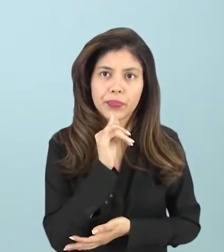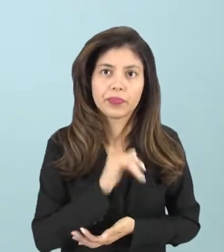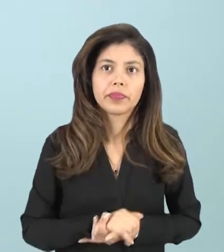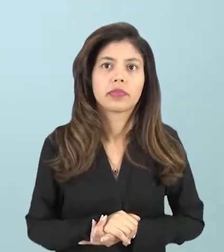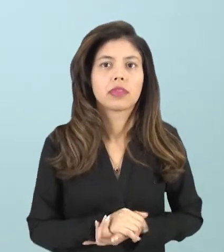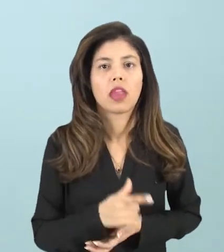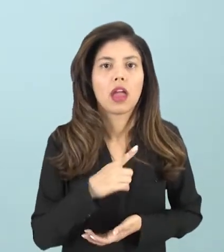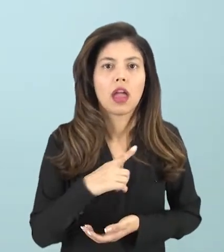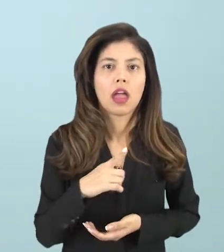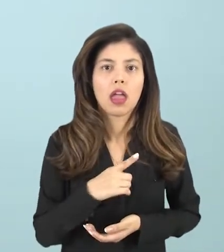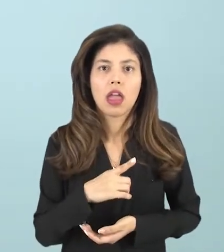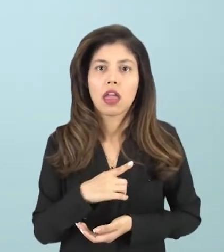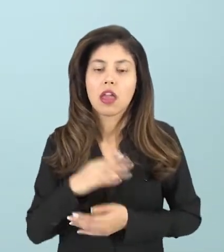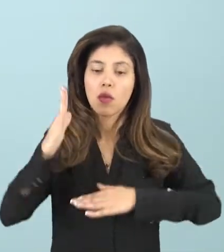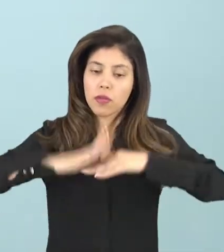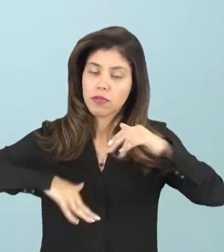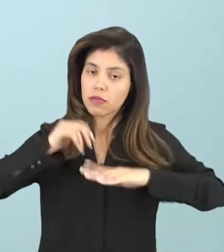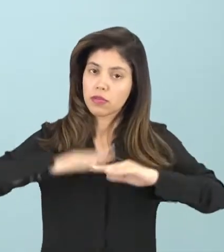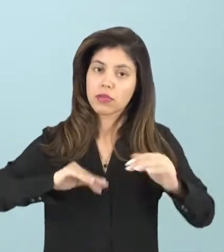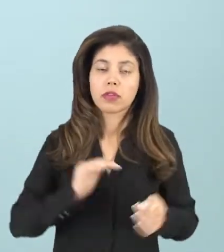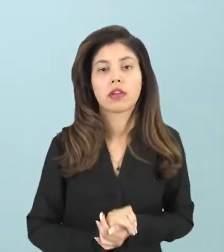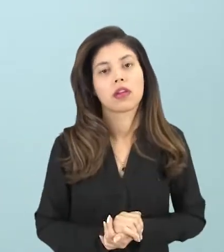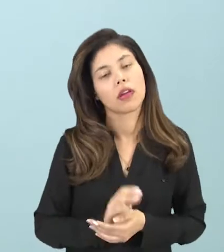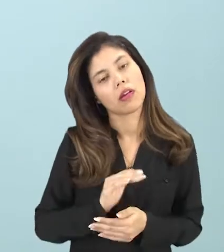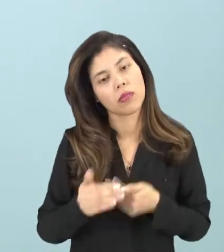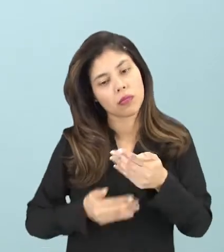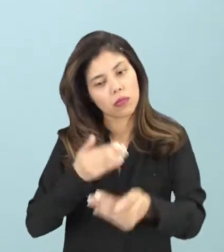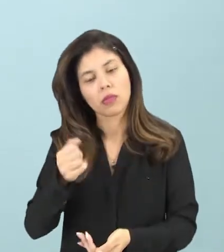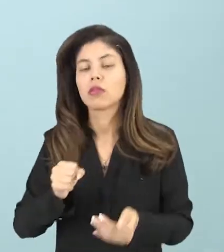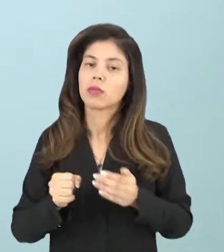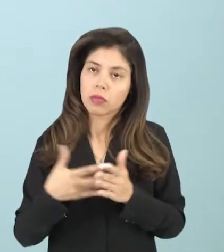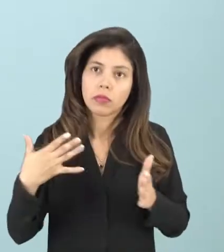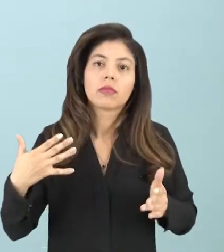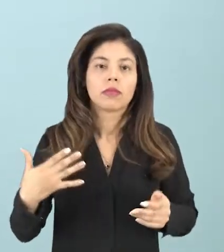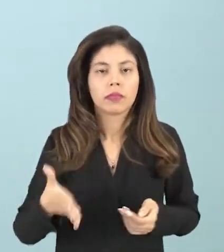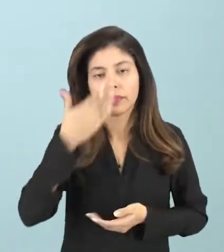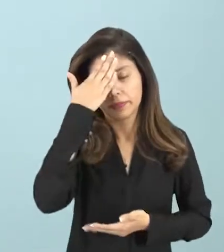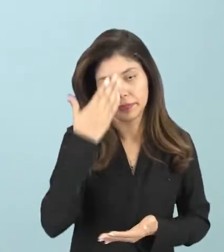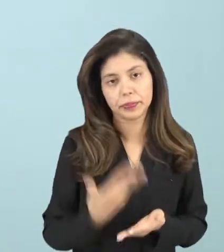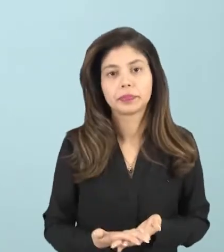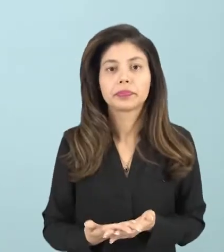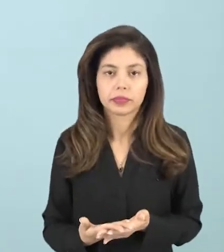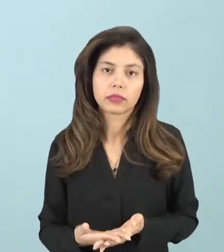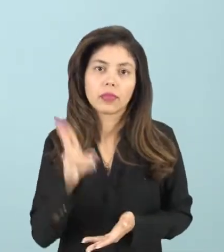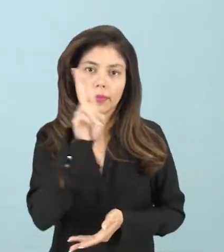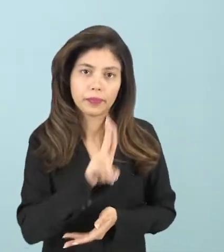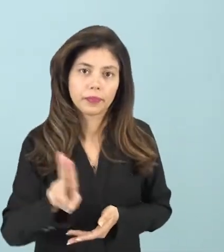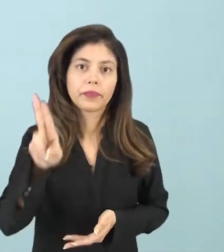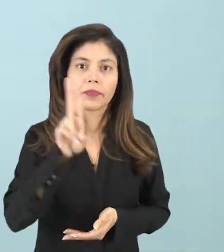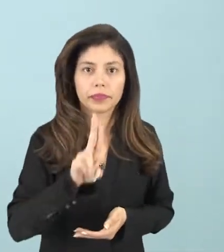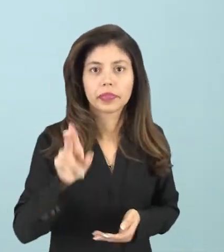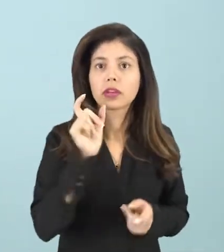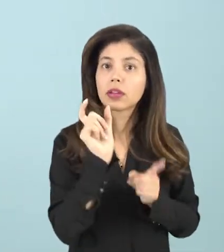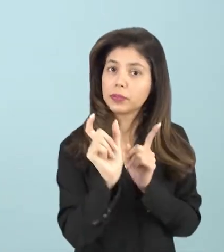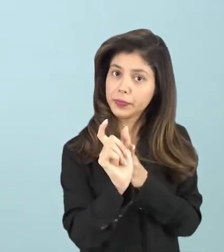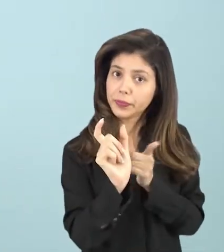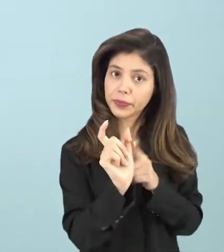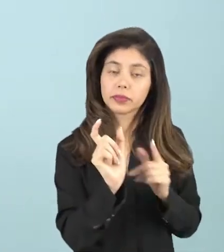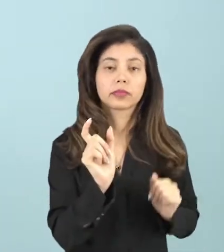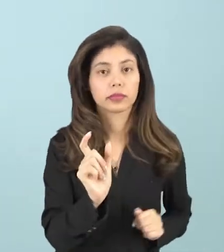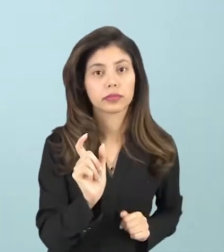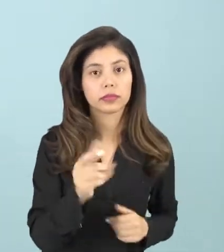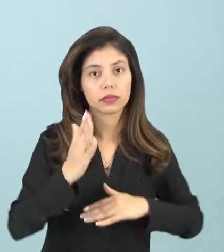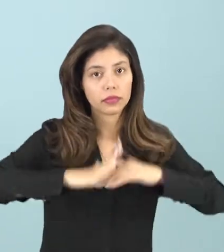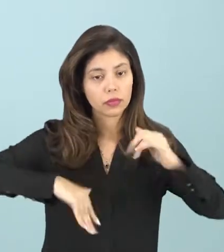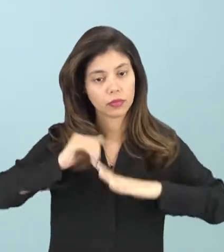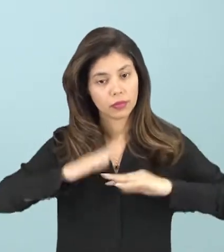existem determinadas profissões que durante muito tempo acreditou-se, vamos utilizar essa palavra, que eram